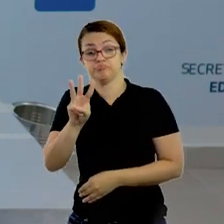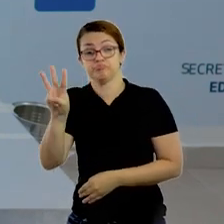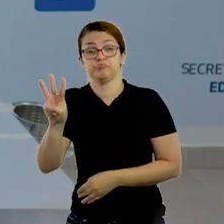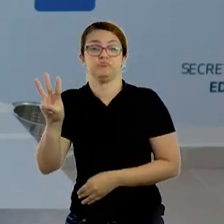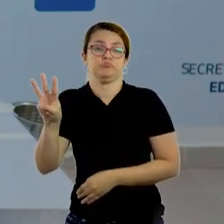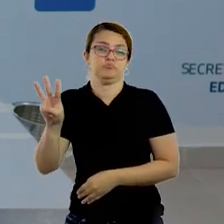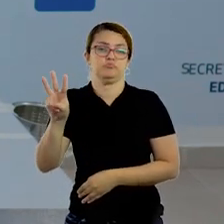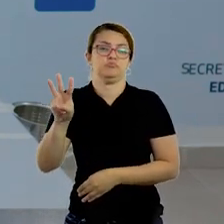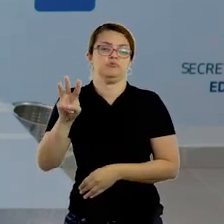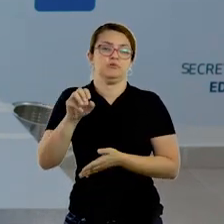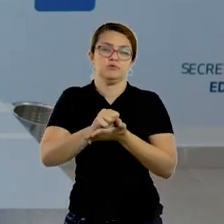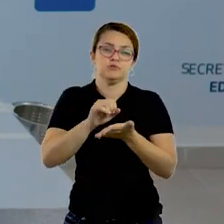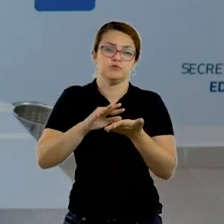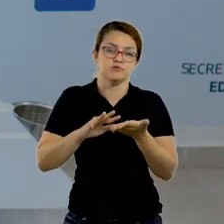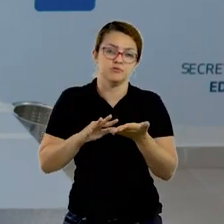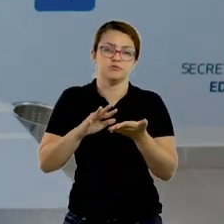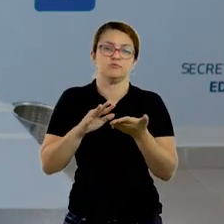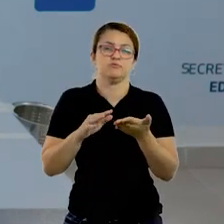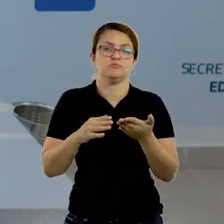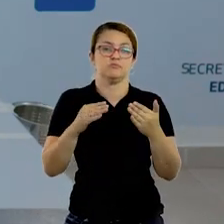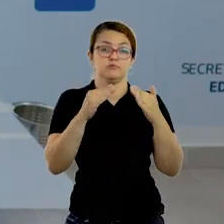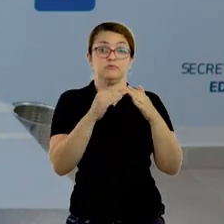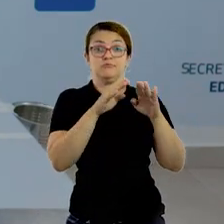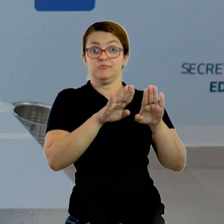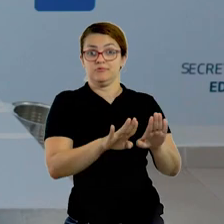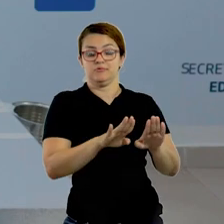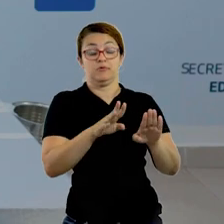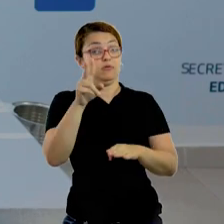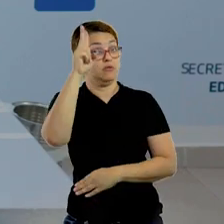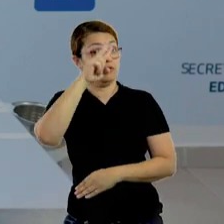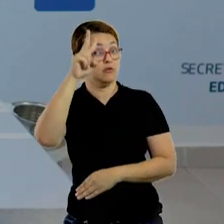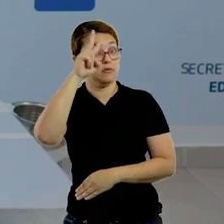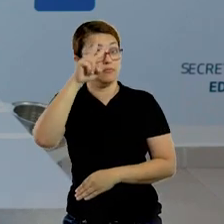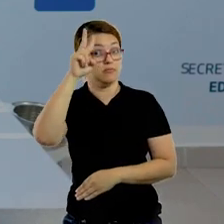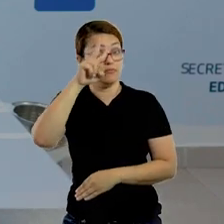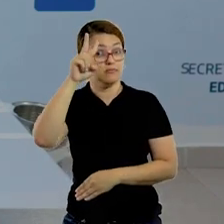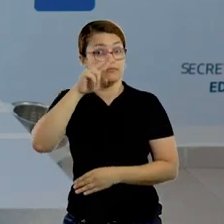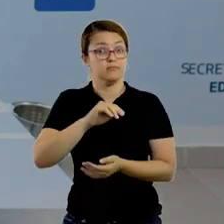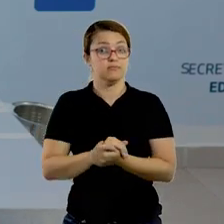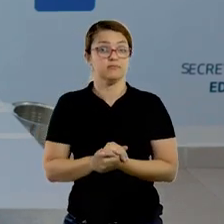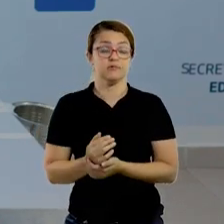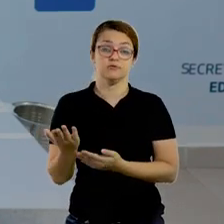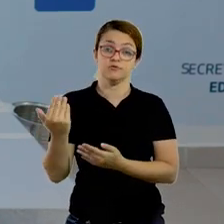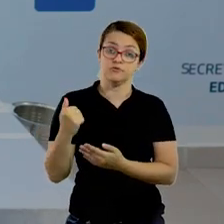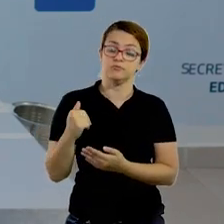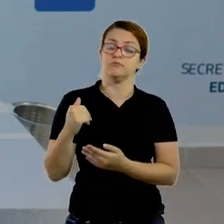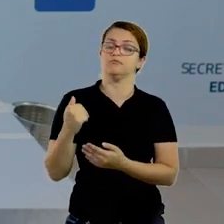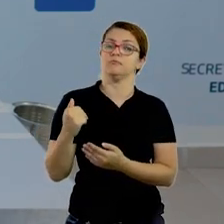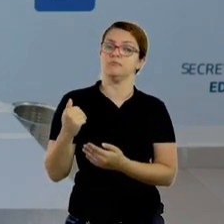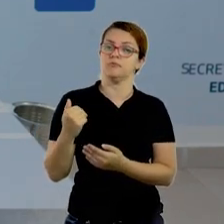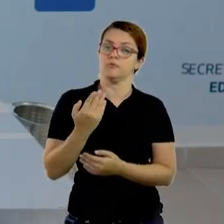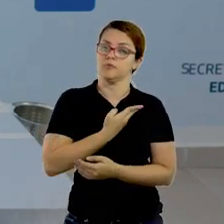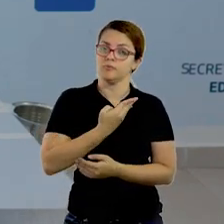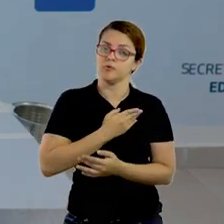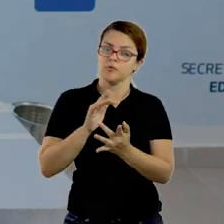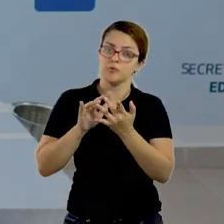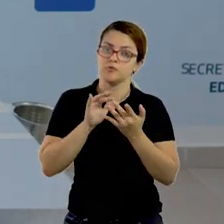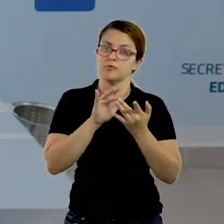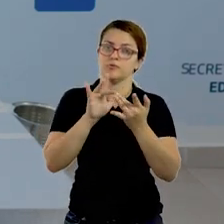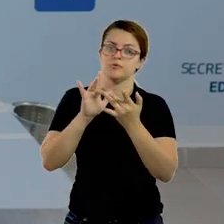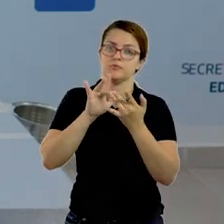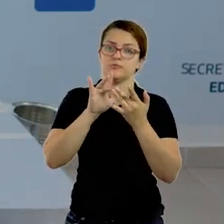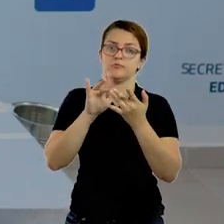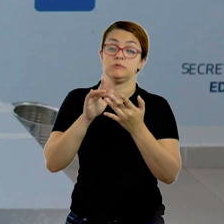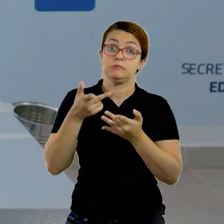consultar as atividades e fazer durante esse período de quarentena, tá bom? Lembrando, como você vai brincar com um colega e está em contato com o